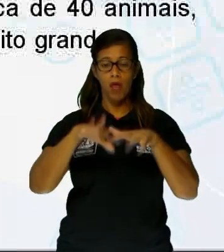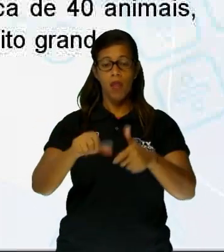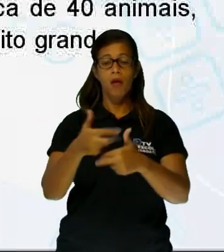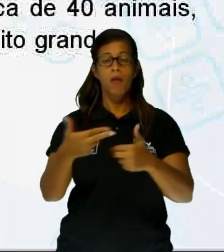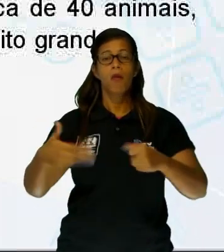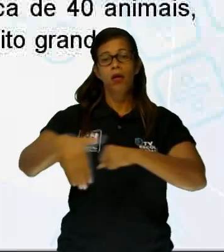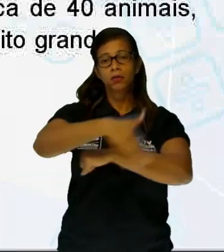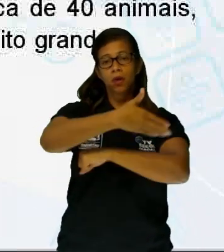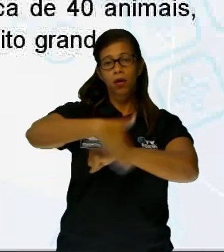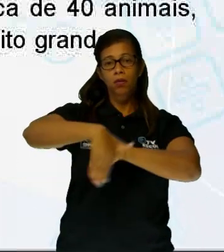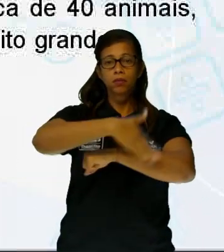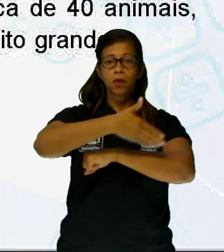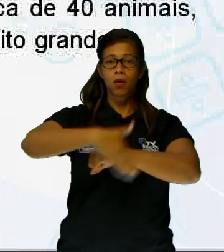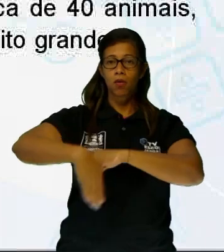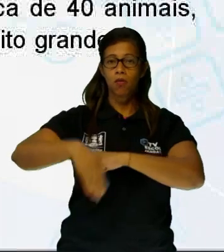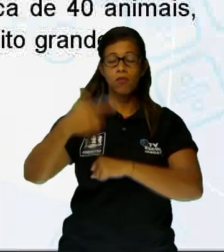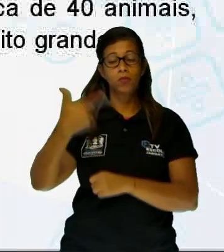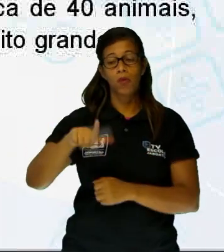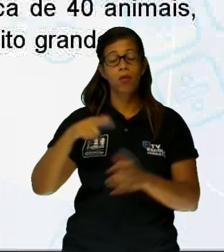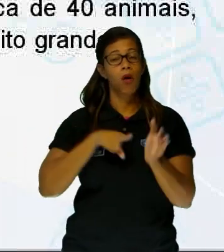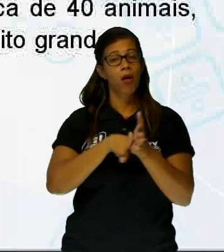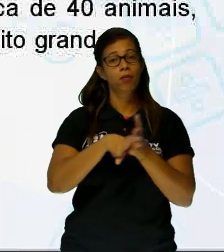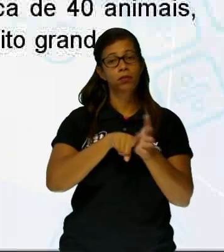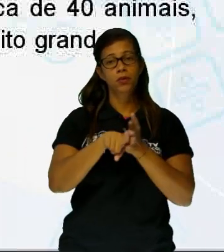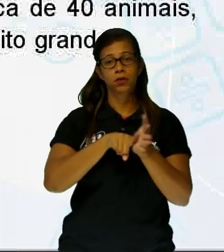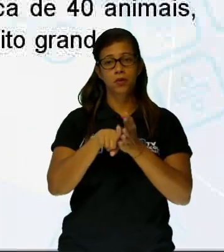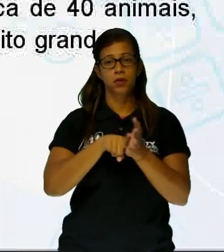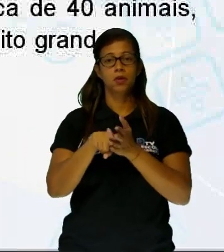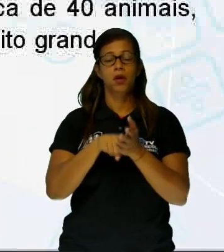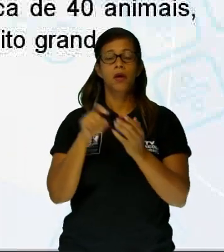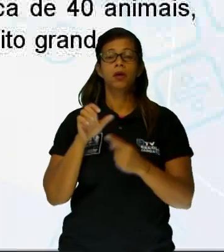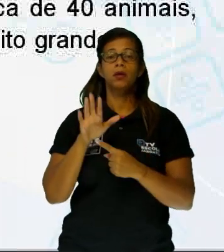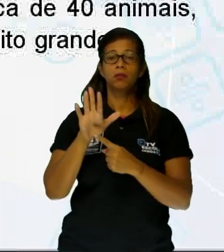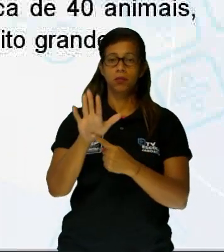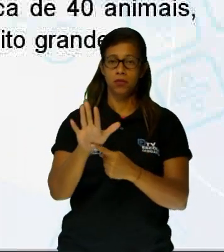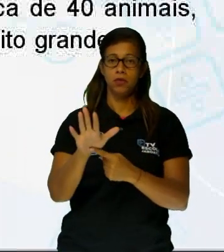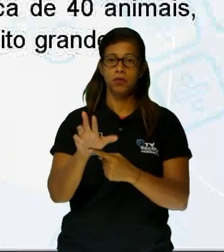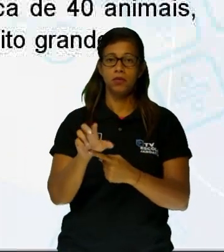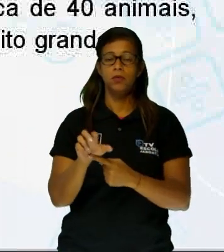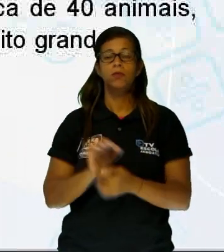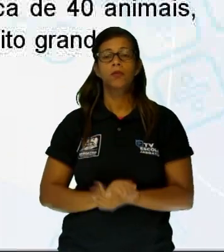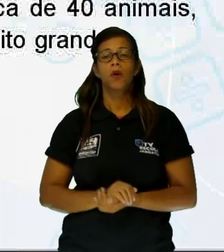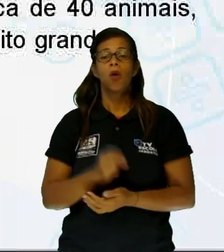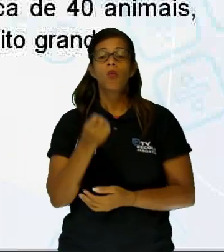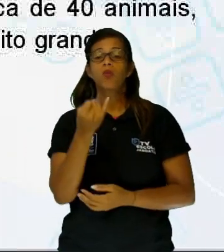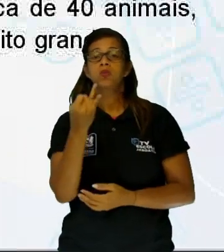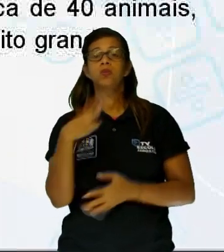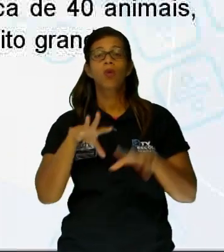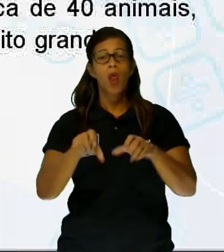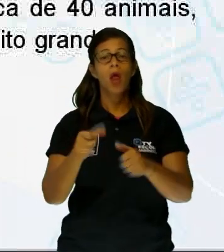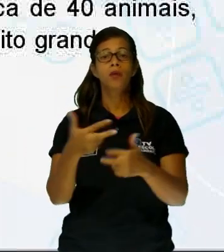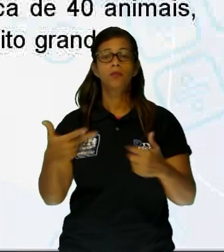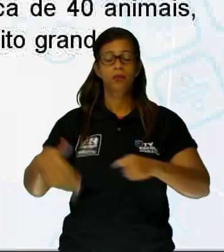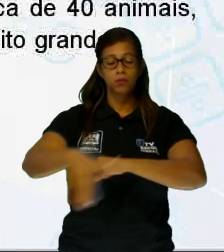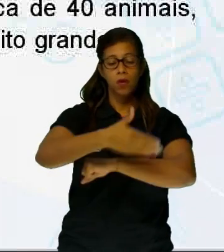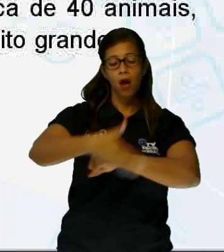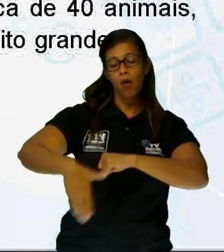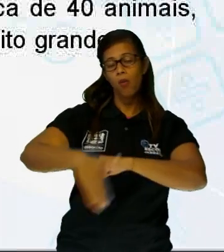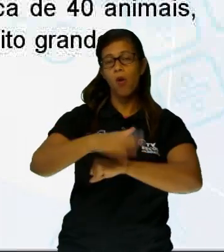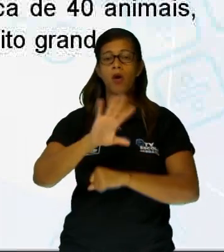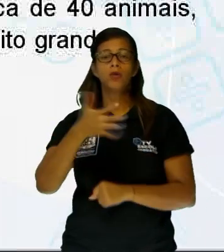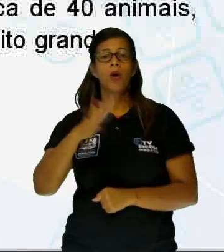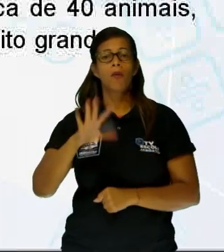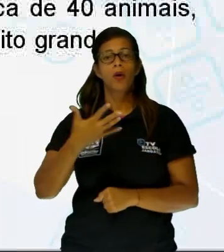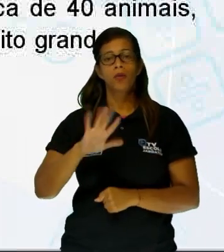não há uma pesquisa oficial que indique precisamente o número de animais em situação de abandono. Estima-se que há 200 mil cães e